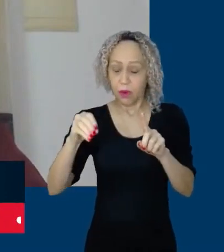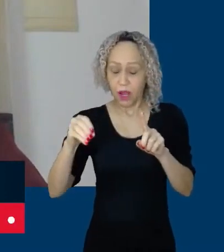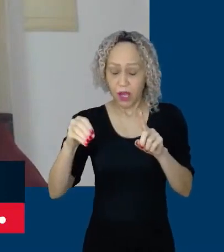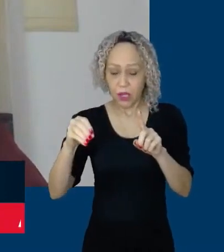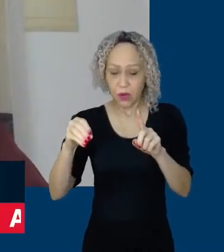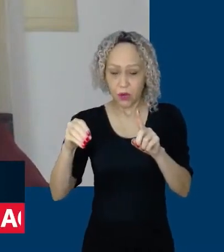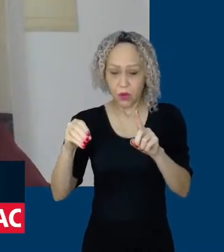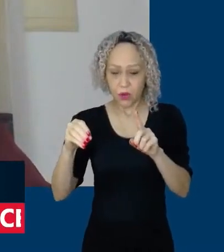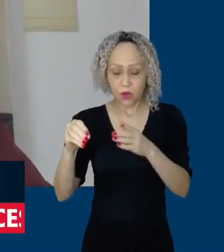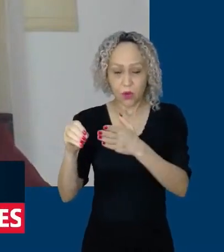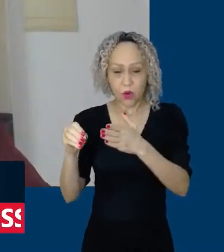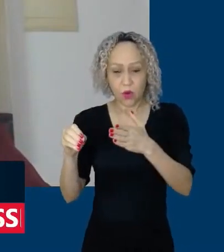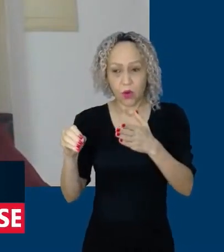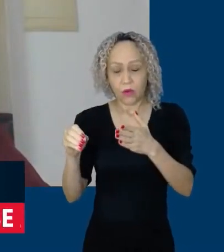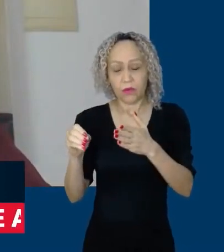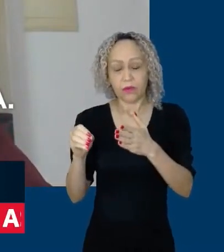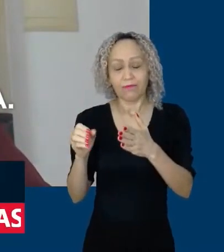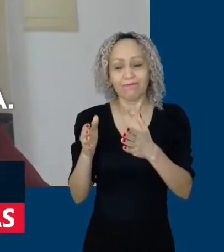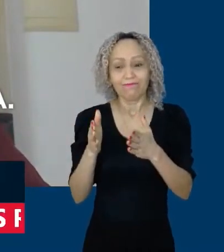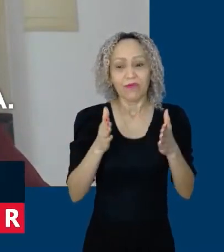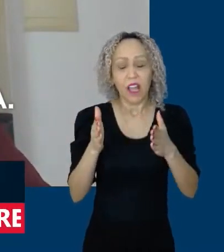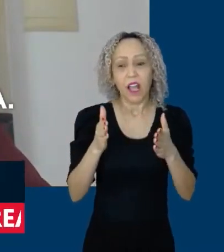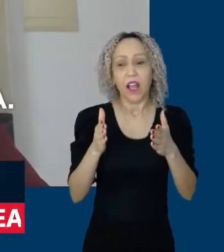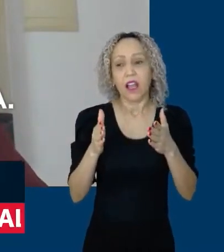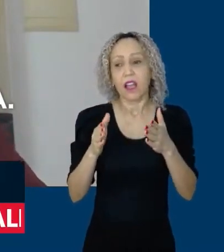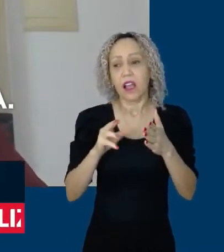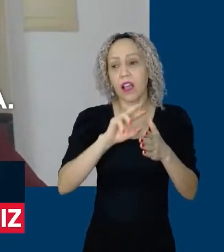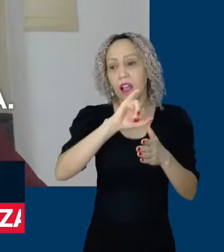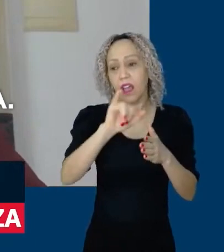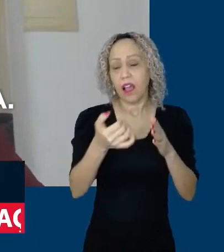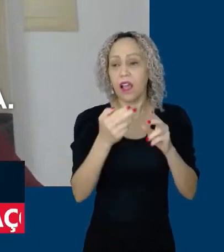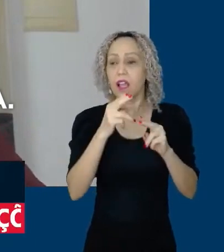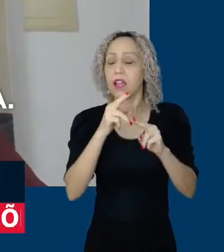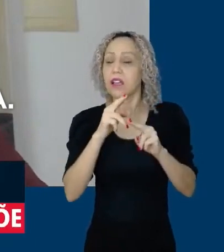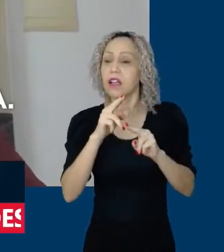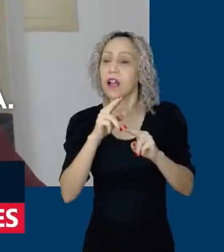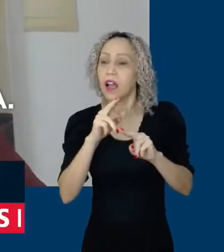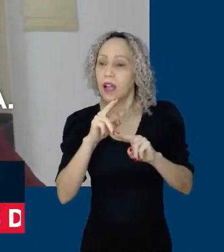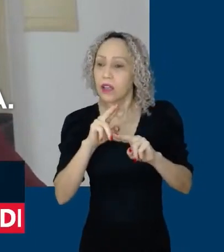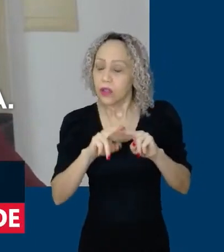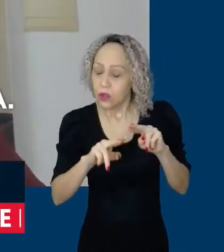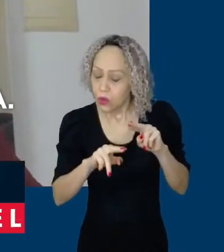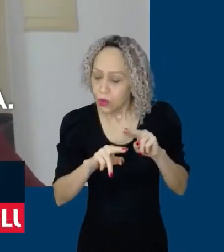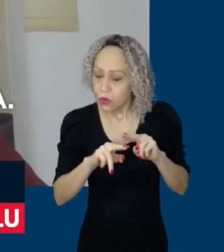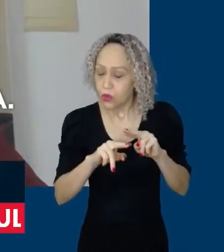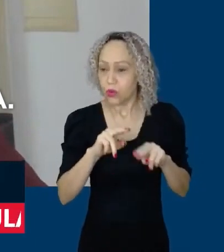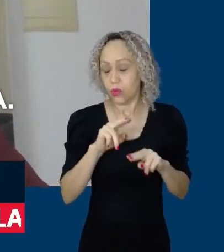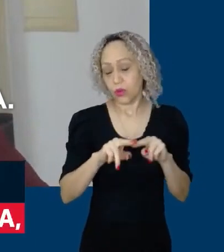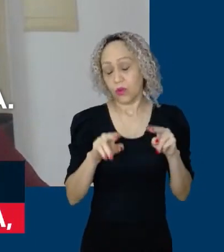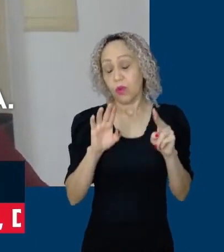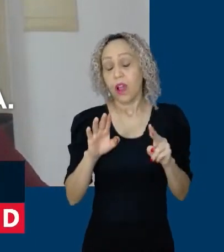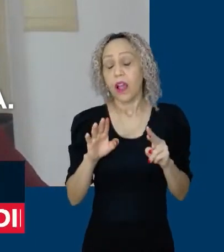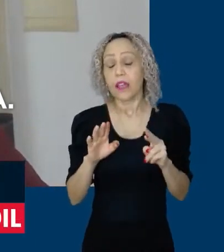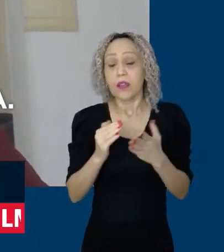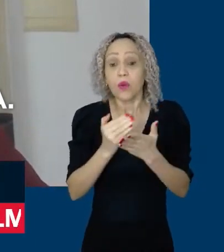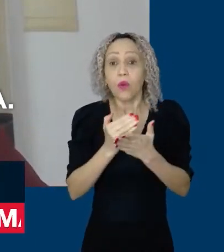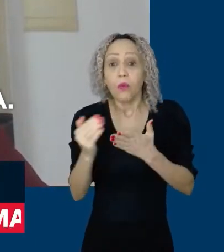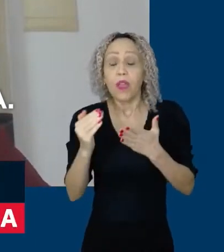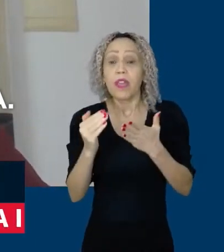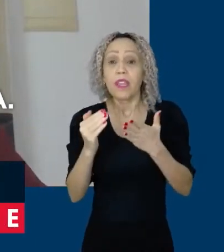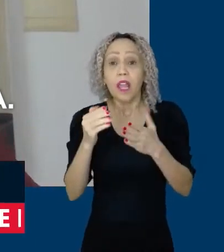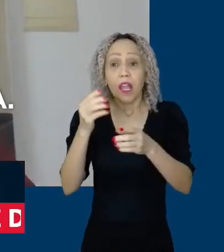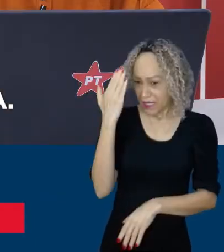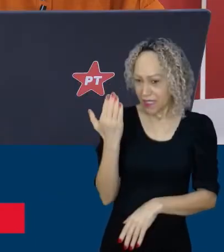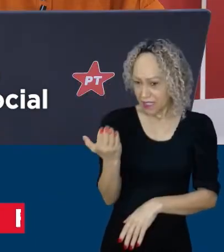para a construção do processo de participação popular, de participação social na elaboração do